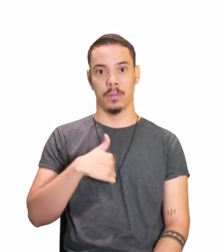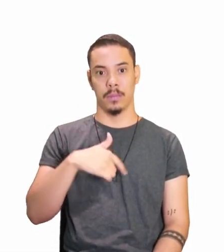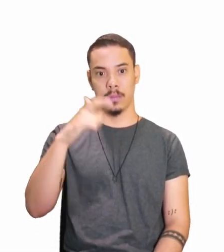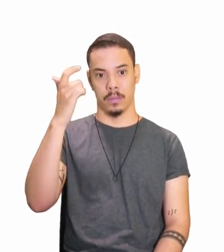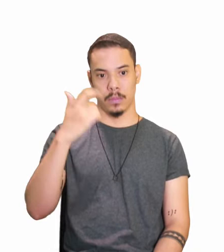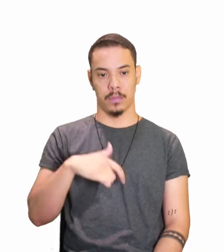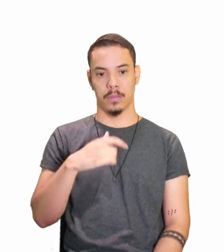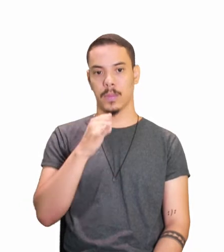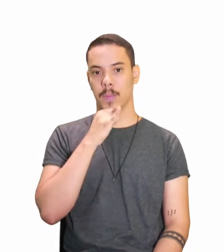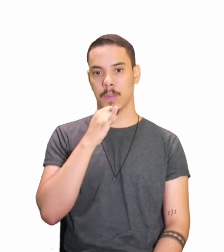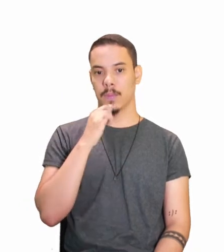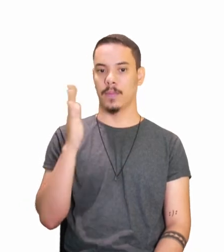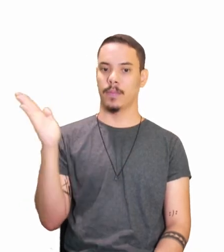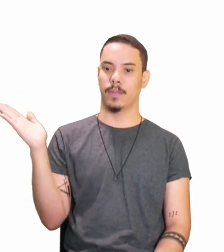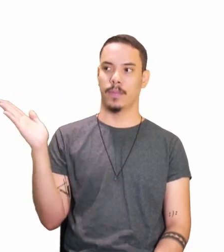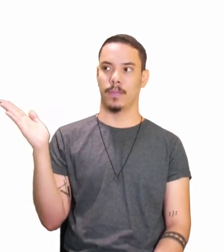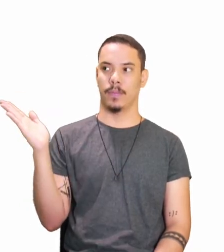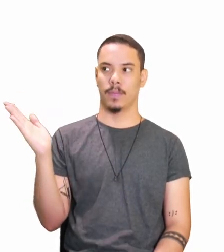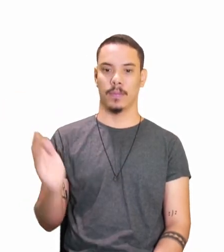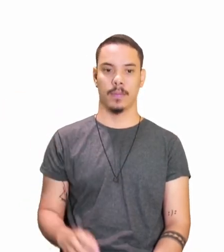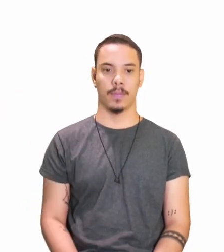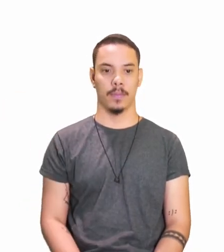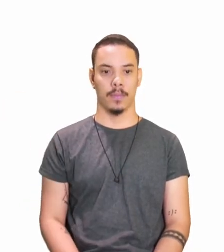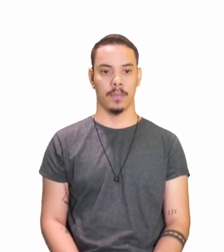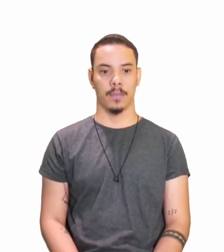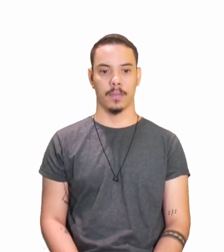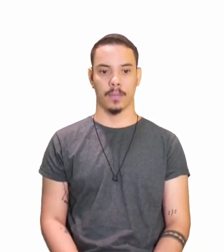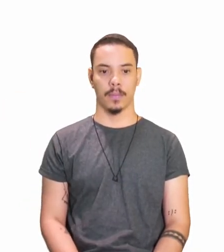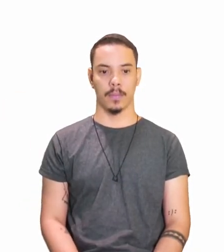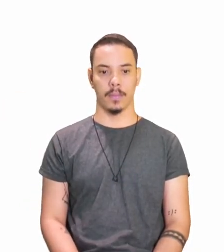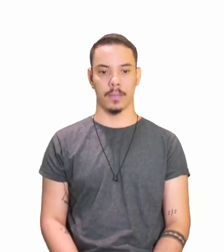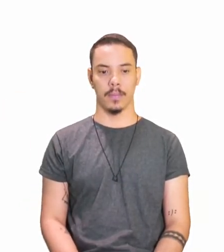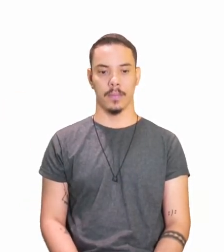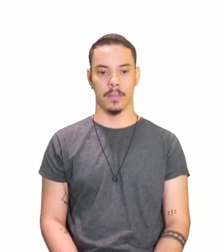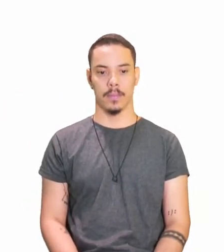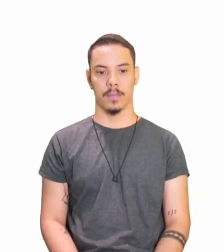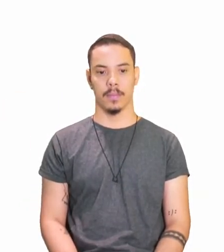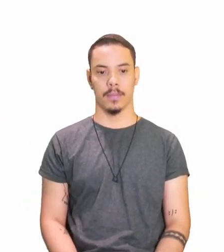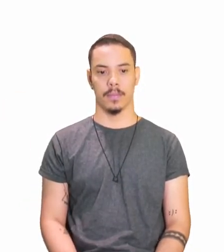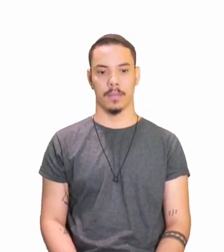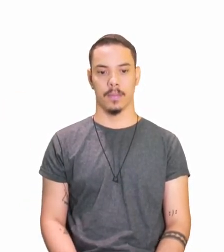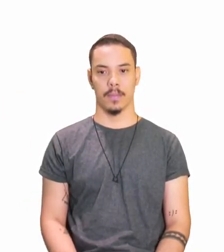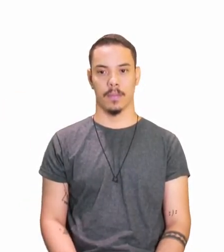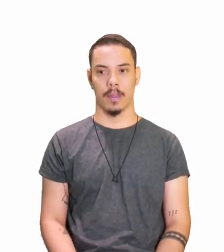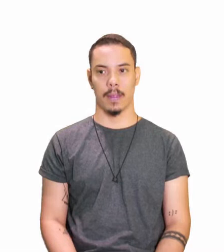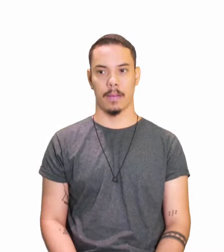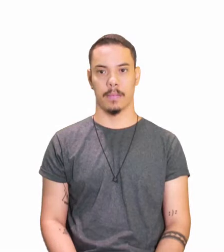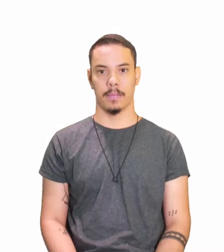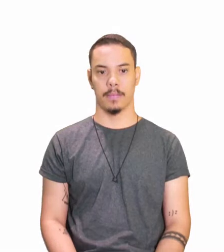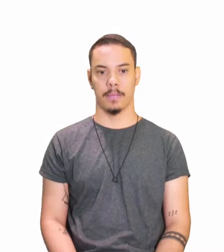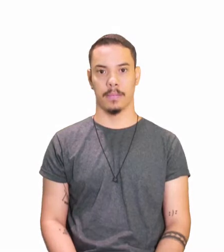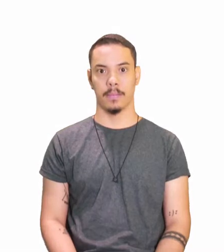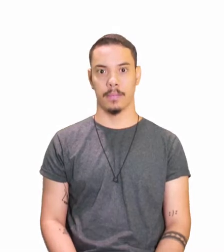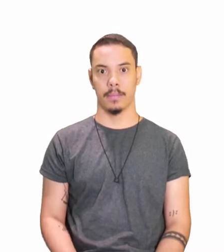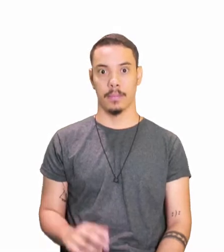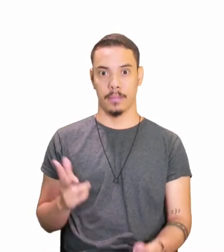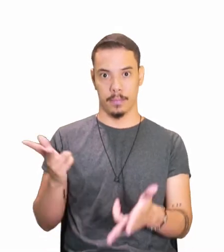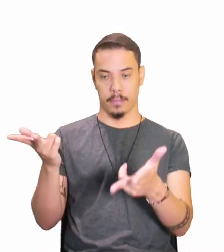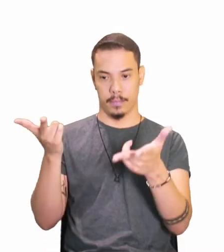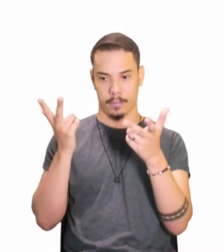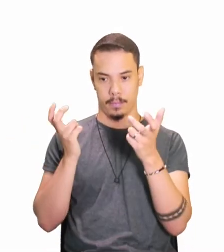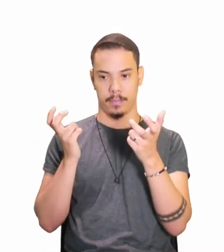és, ele é, nós somos, vós sois, eles são. Viu só?